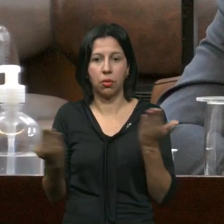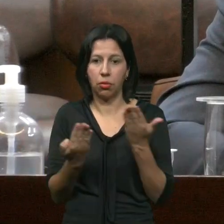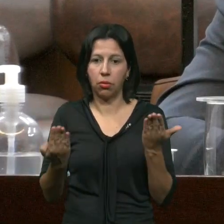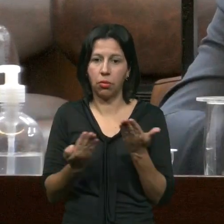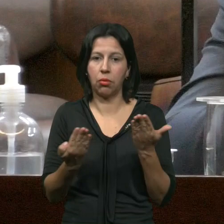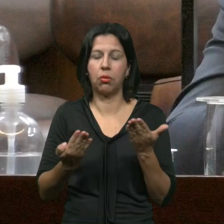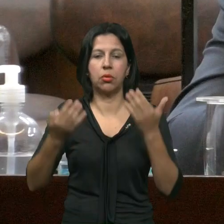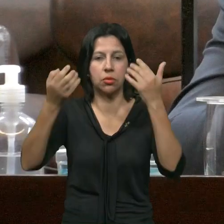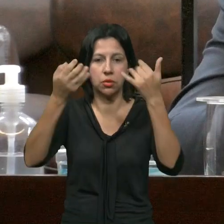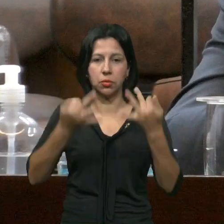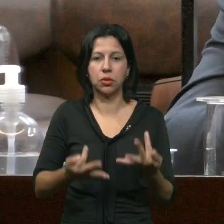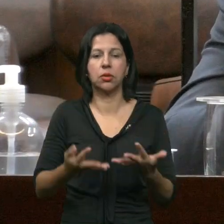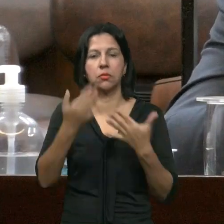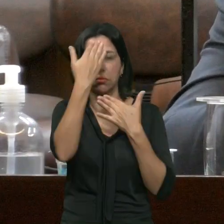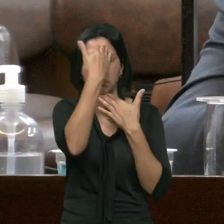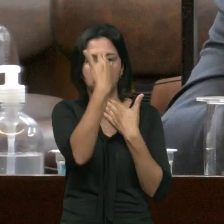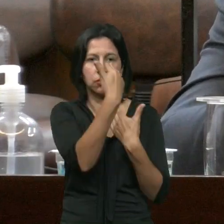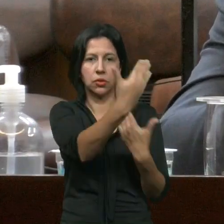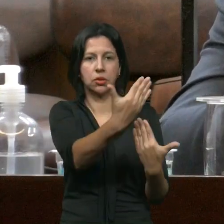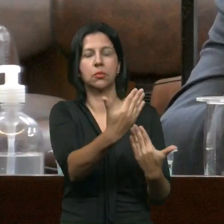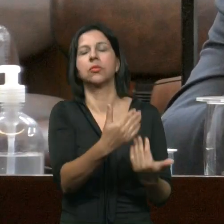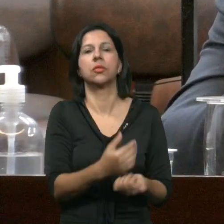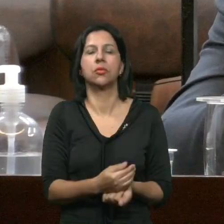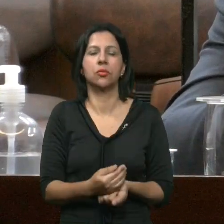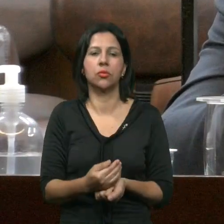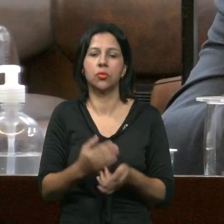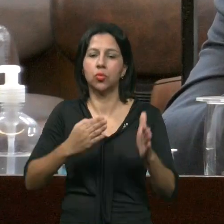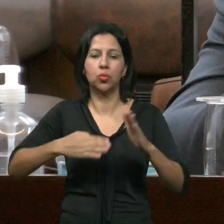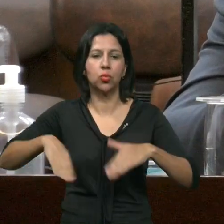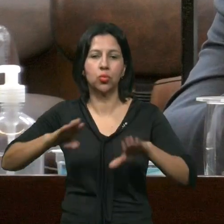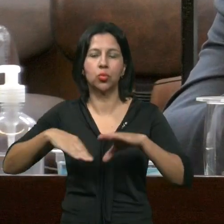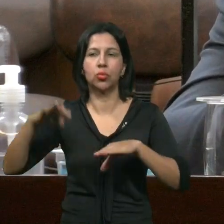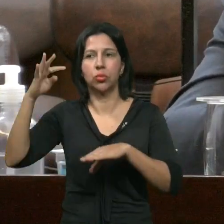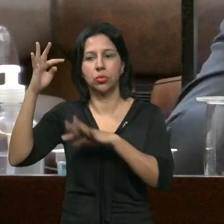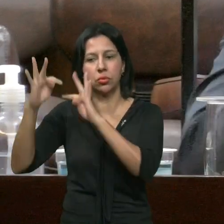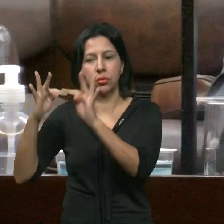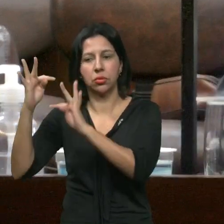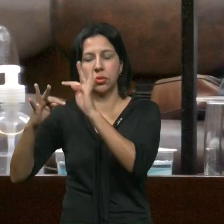pauta Eu quero deixar Meu agradecimento Em nome De todos os técnicos Da cidade